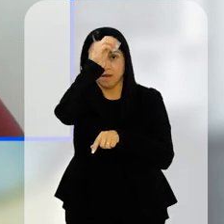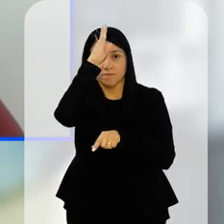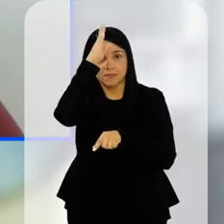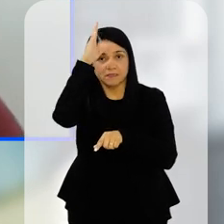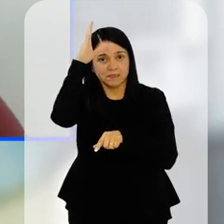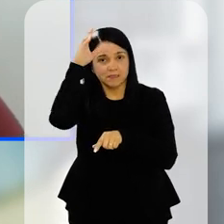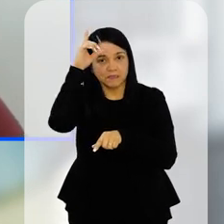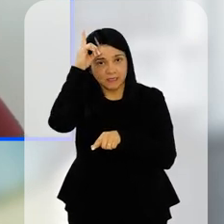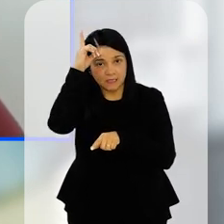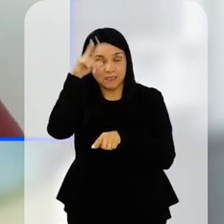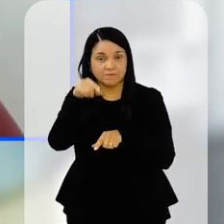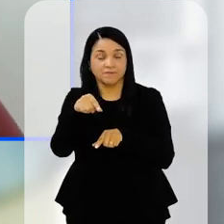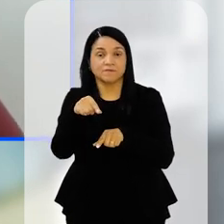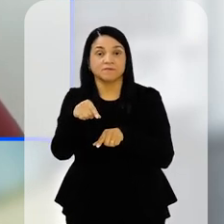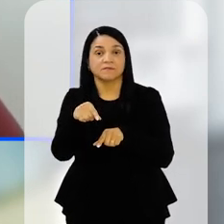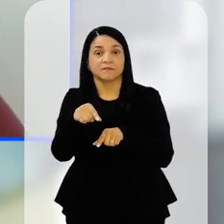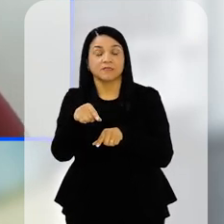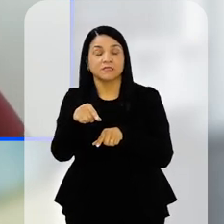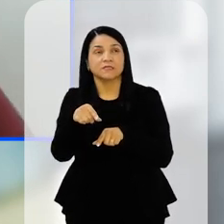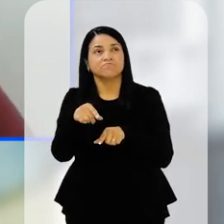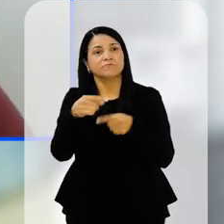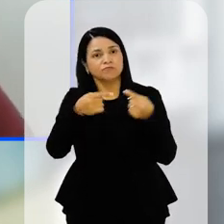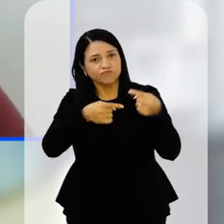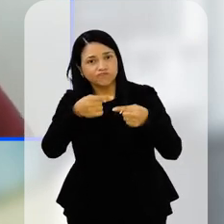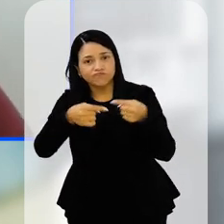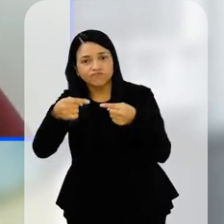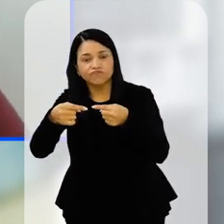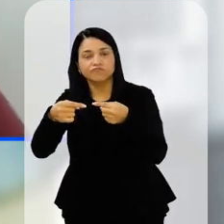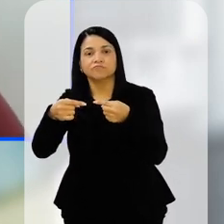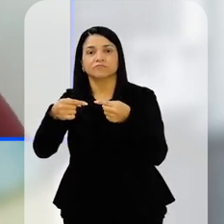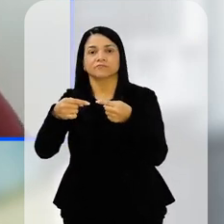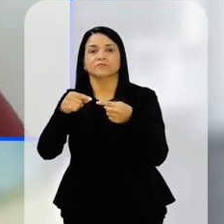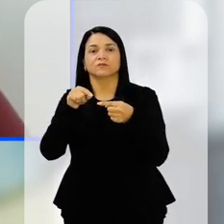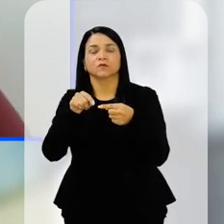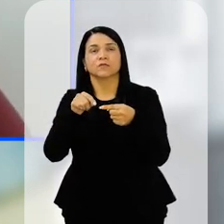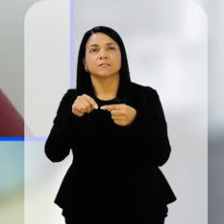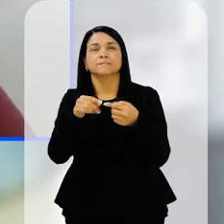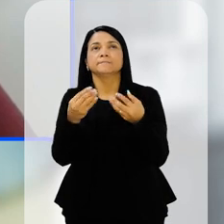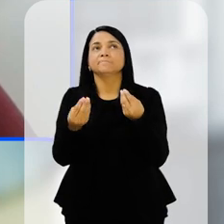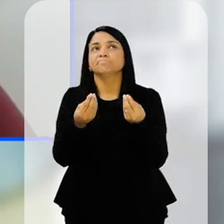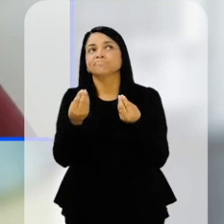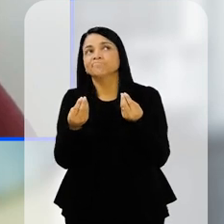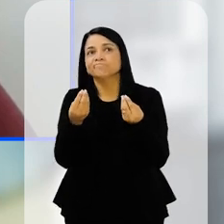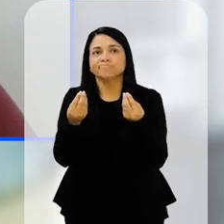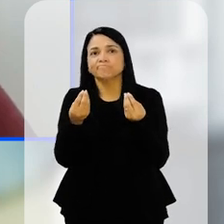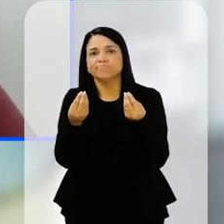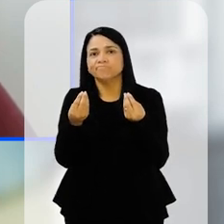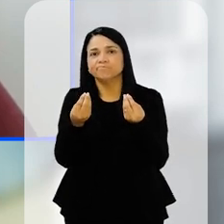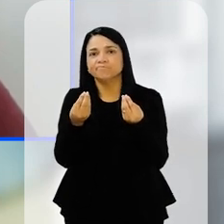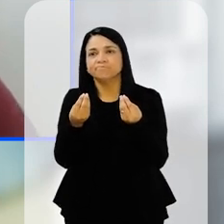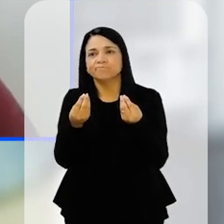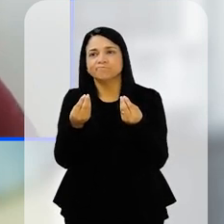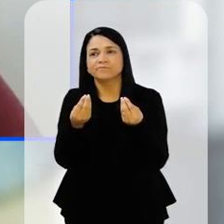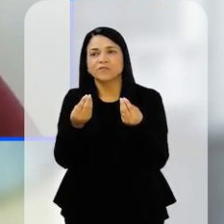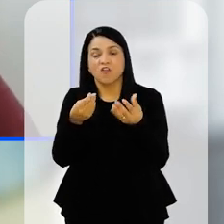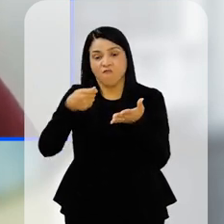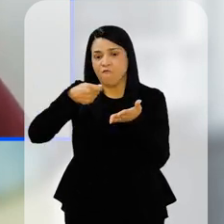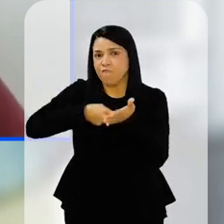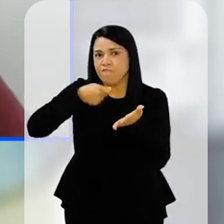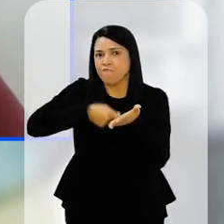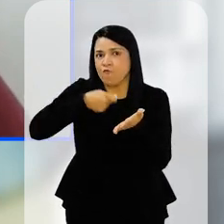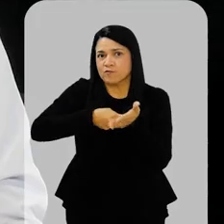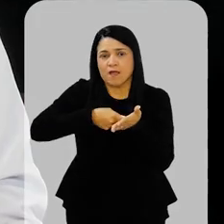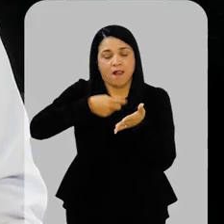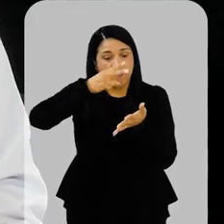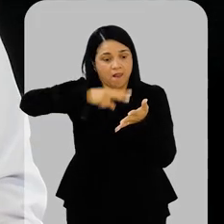de não trazer tanto essa parte mais, vamos dizer assim, de forçar